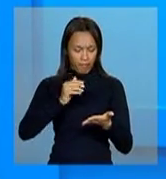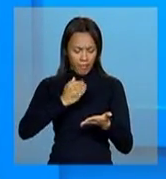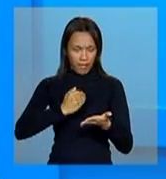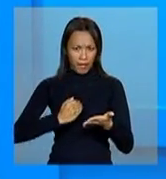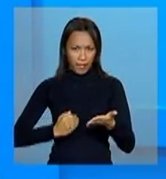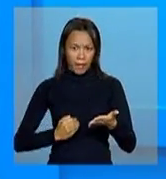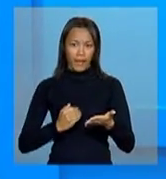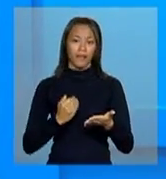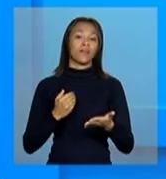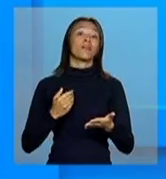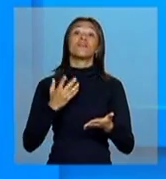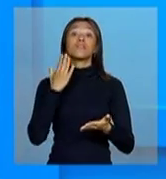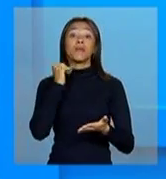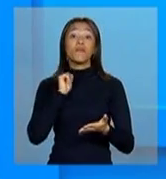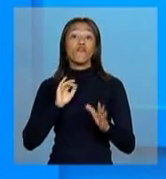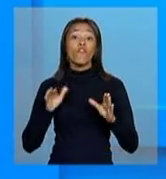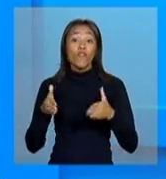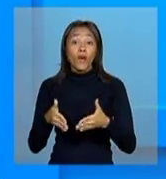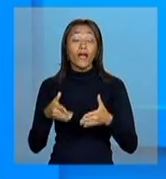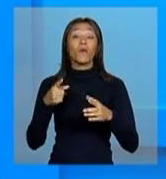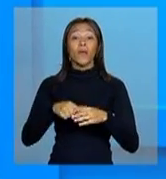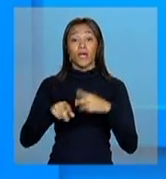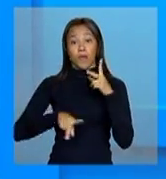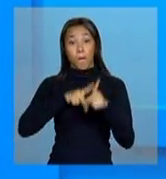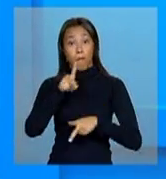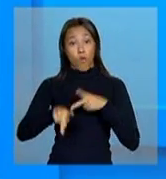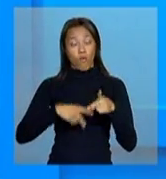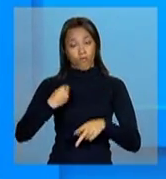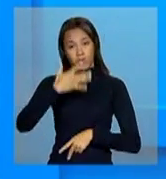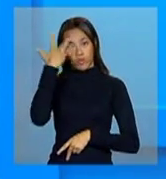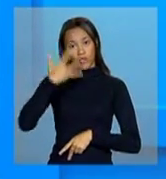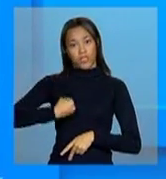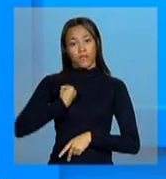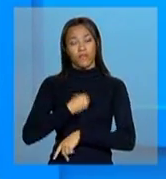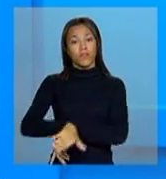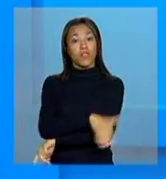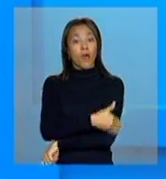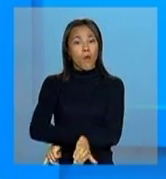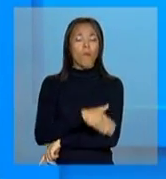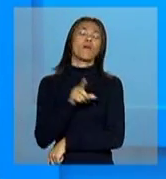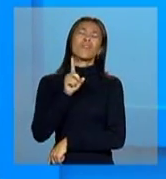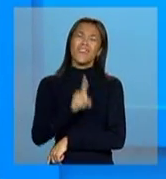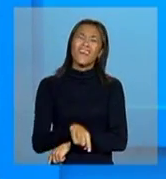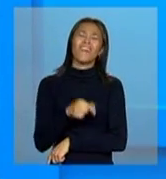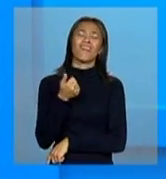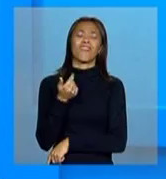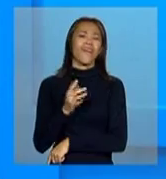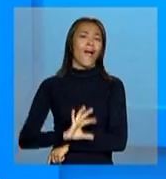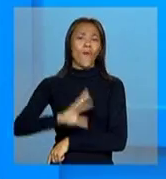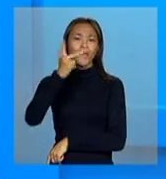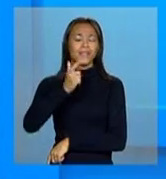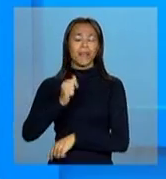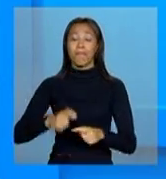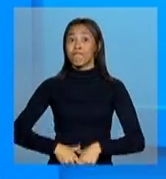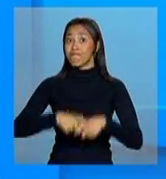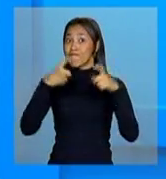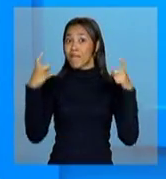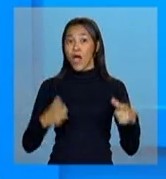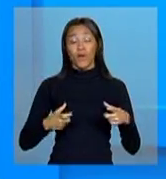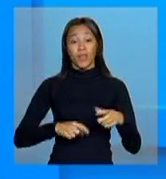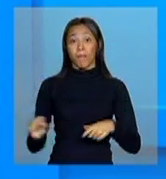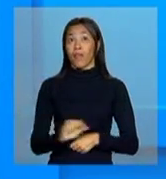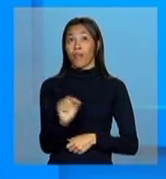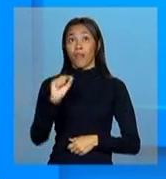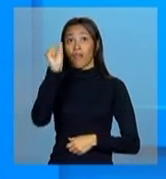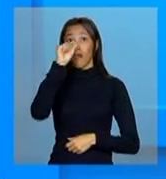quero voltar à população de rua, que eu acho que é um fator que atinge a grande maioria das cidades brasileiras,